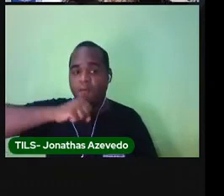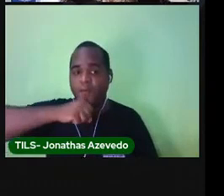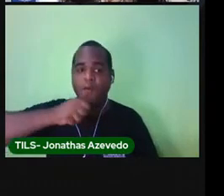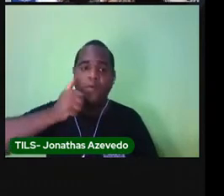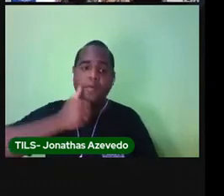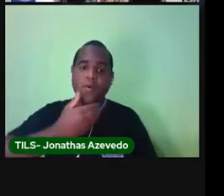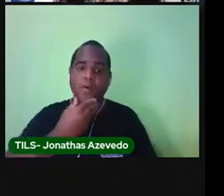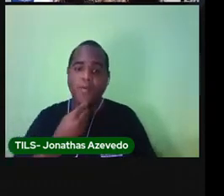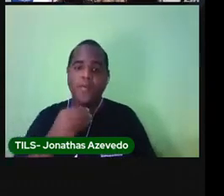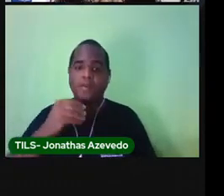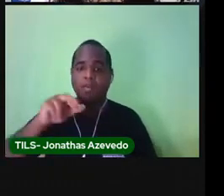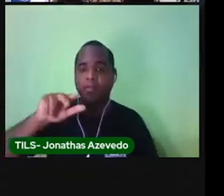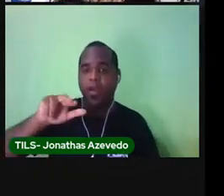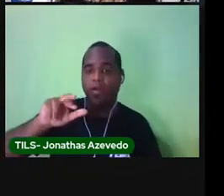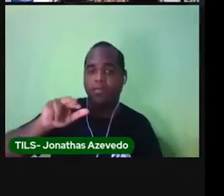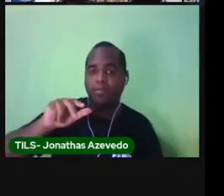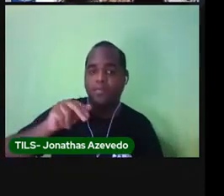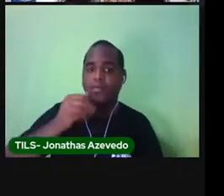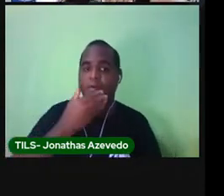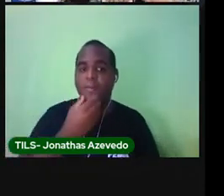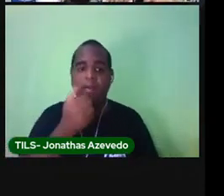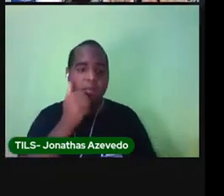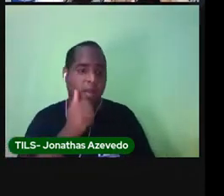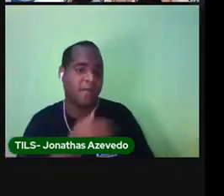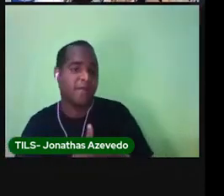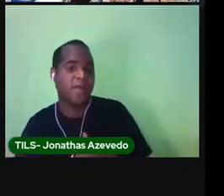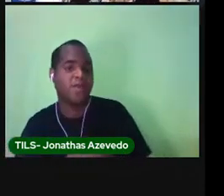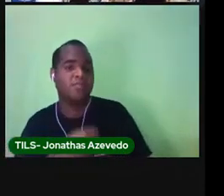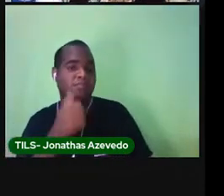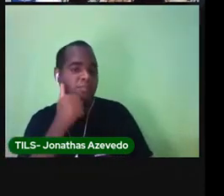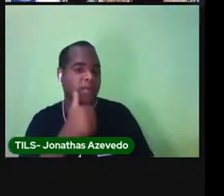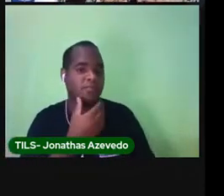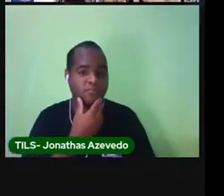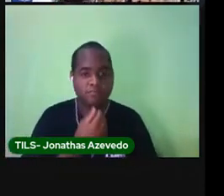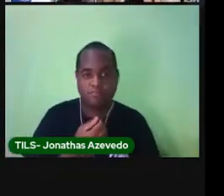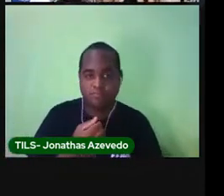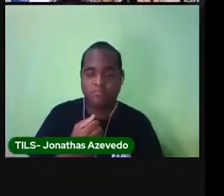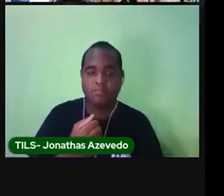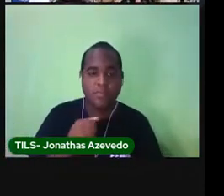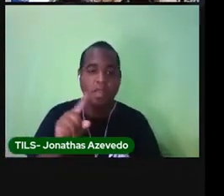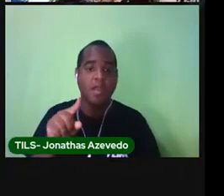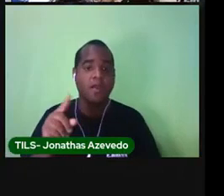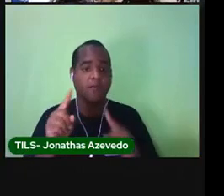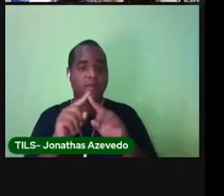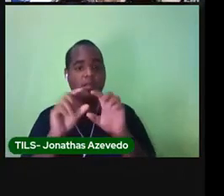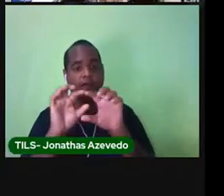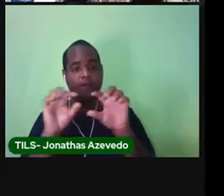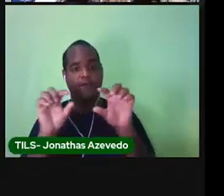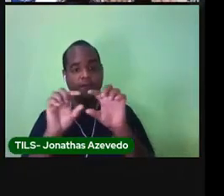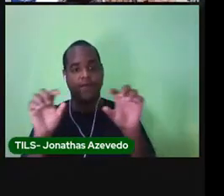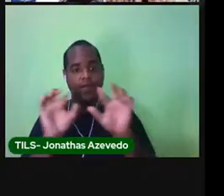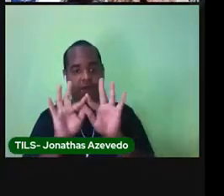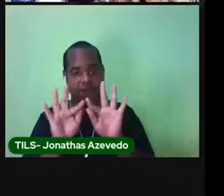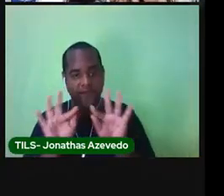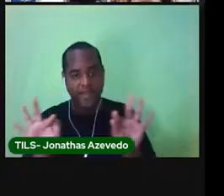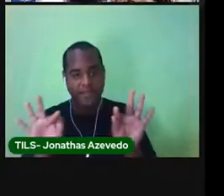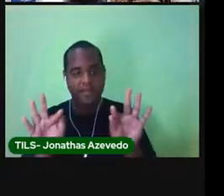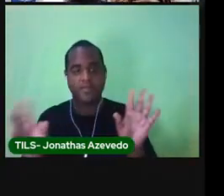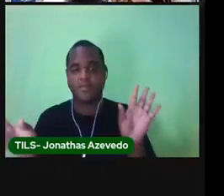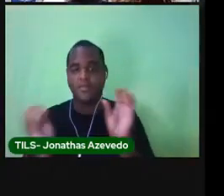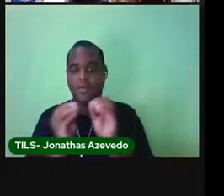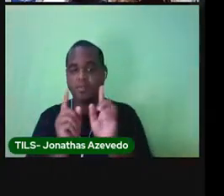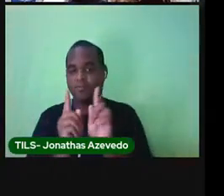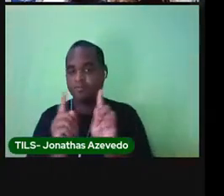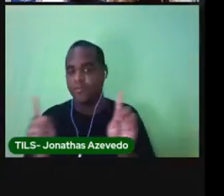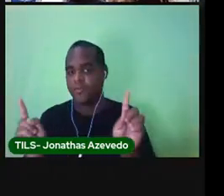irmãos, filho ou filha. Em cada frase tem um espaço. A Proélida